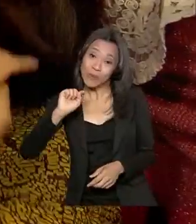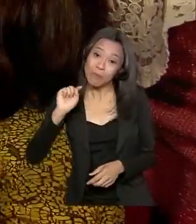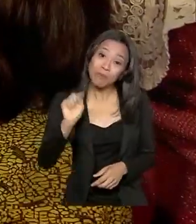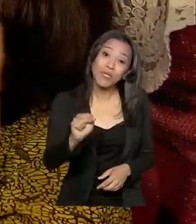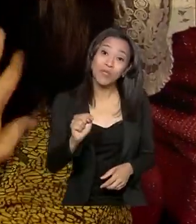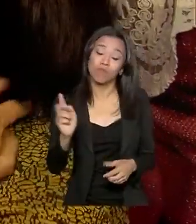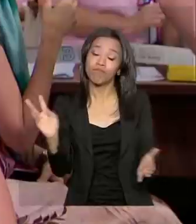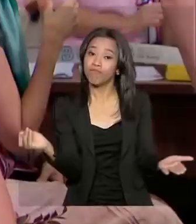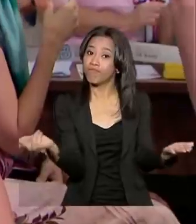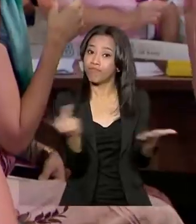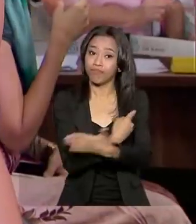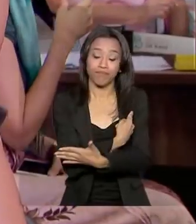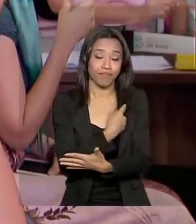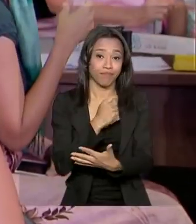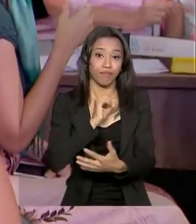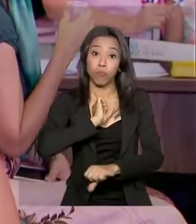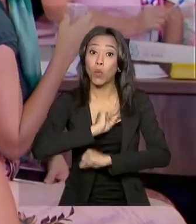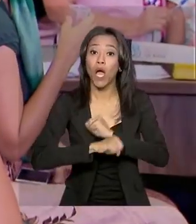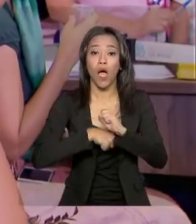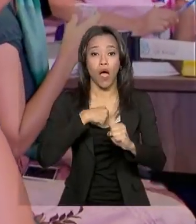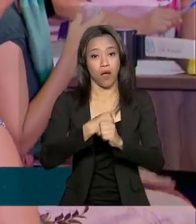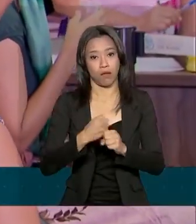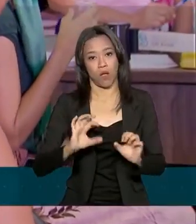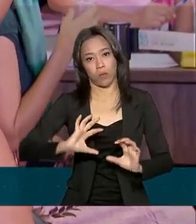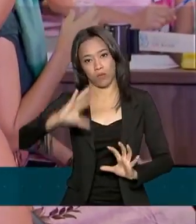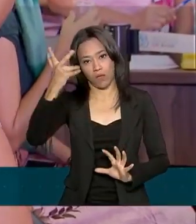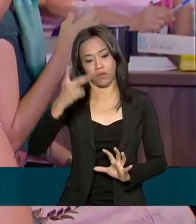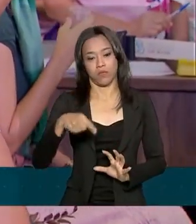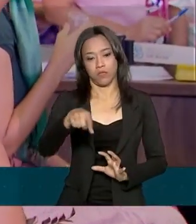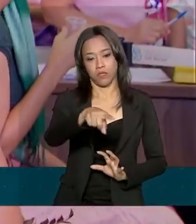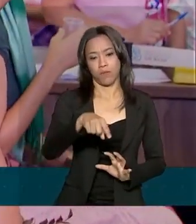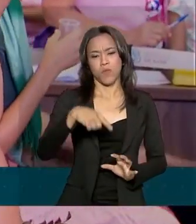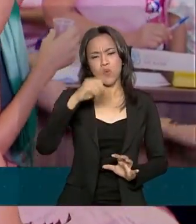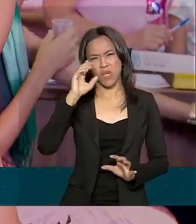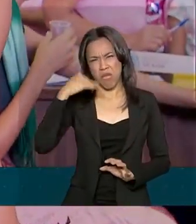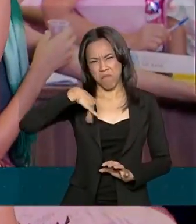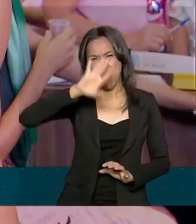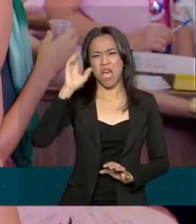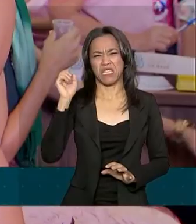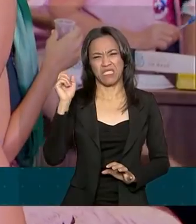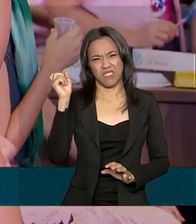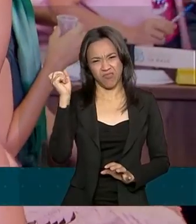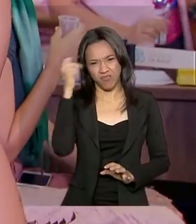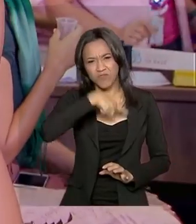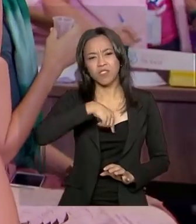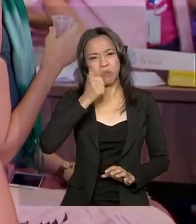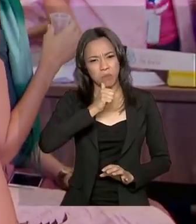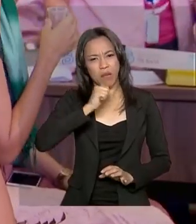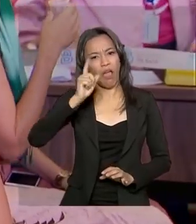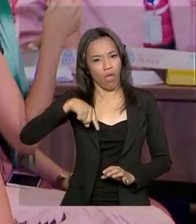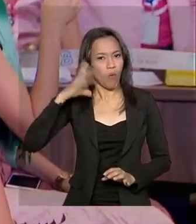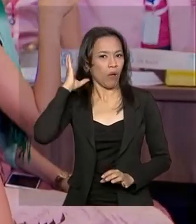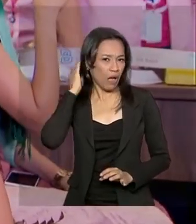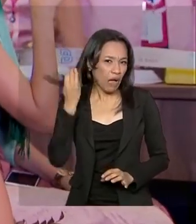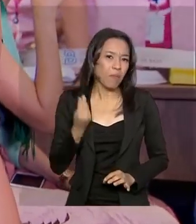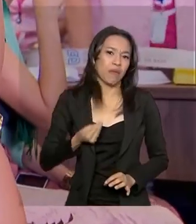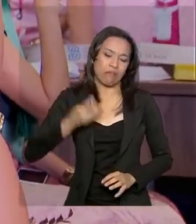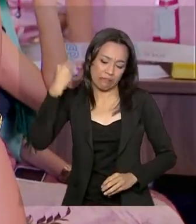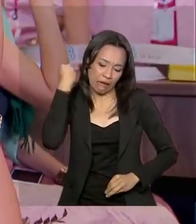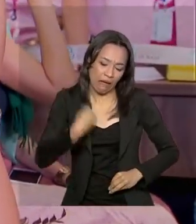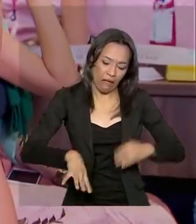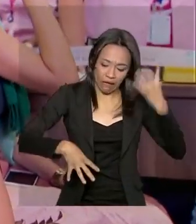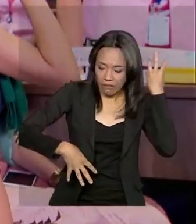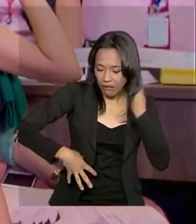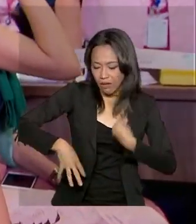doença por ano. Da quimioterapia, os sintomas, eu acho que o que afeta mais a mulher é o cabelo. Quando começa a cair é